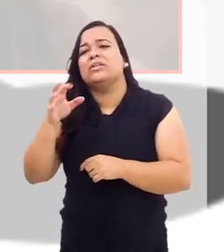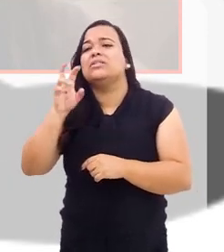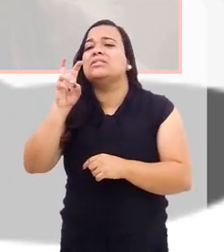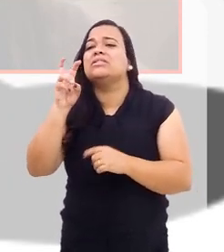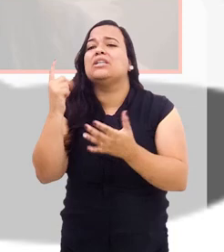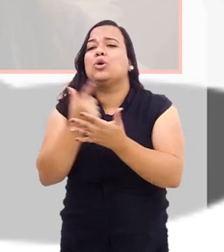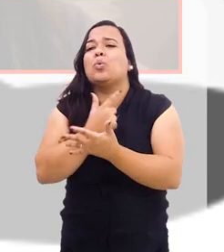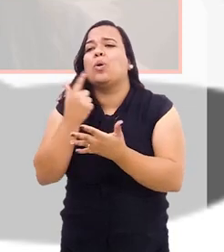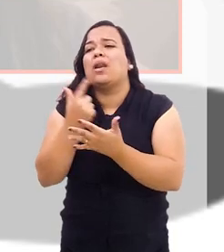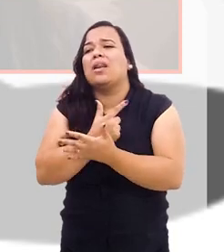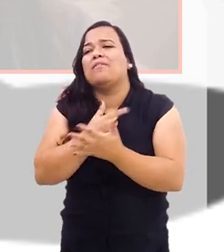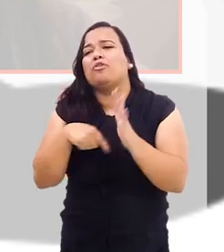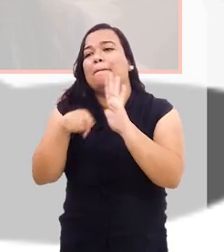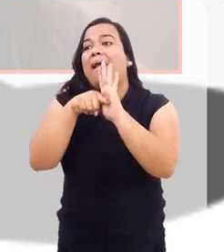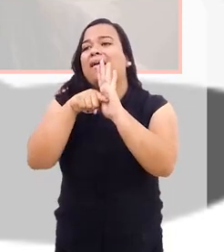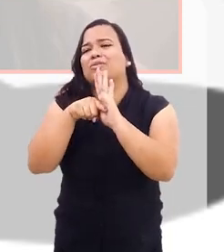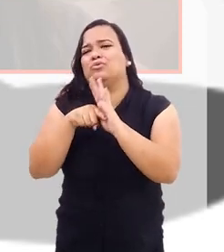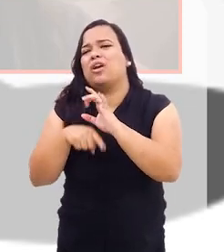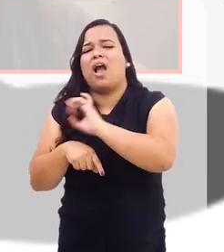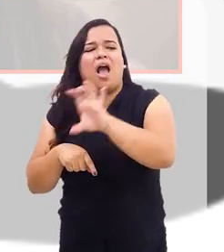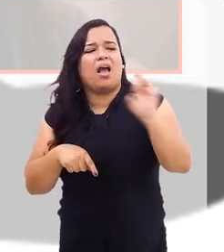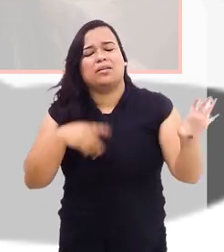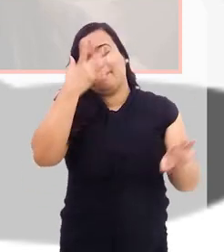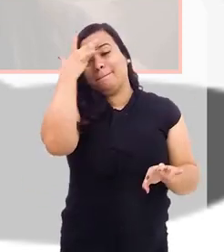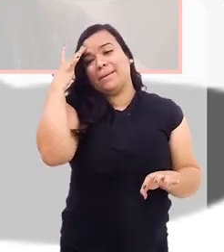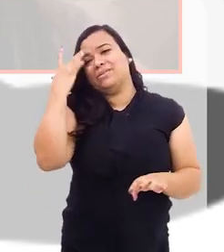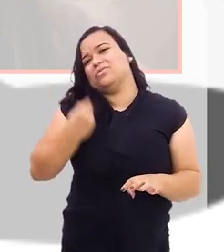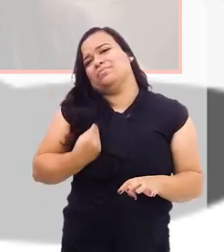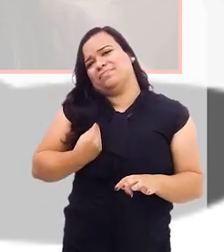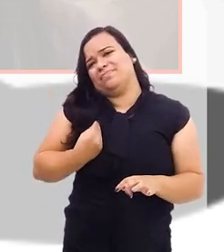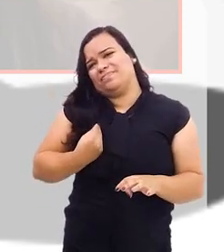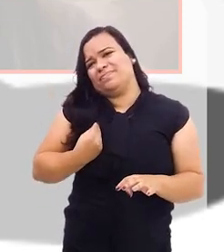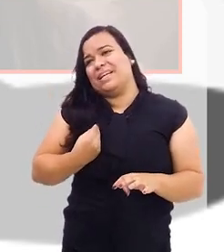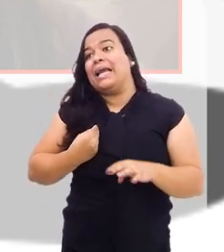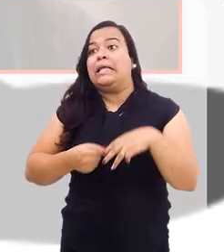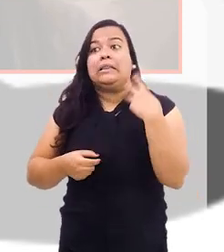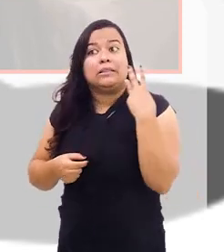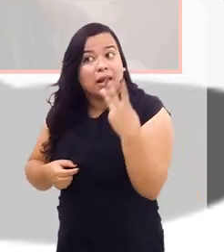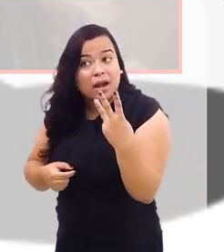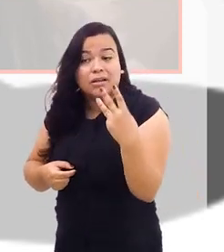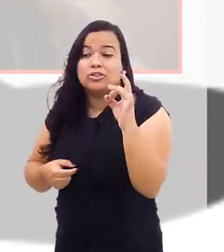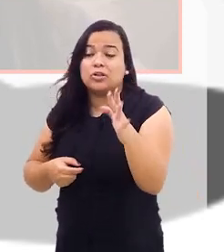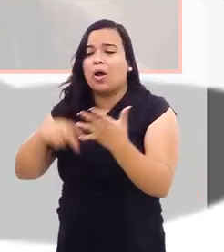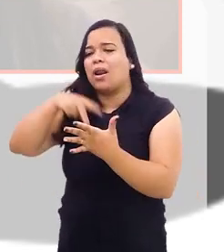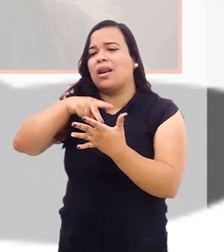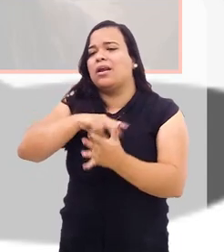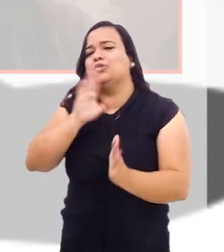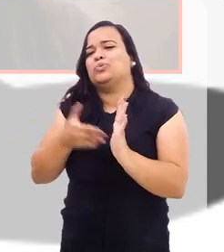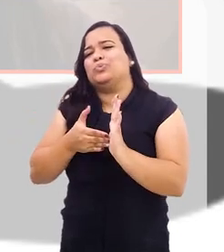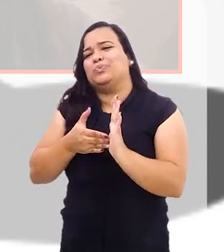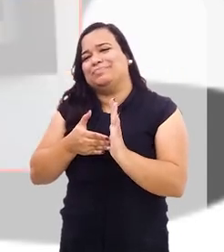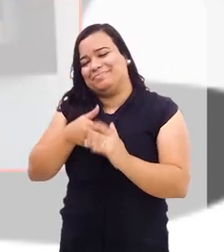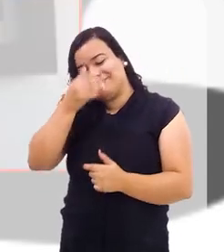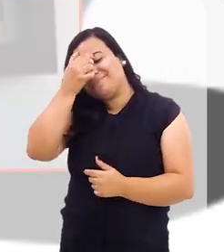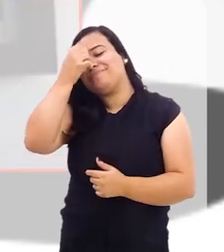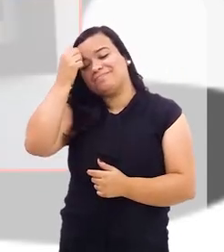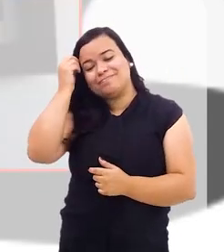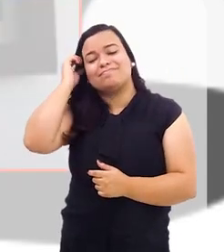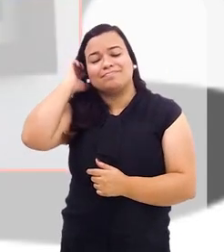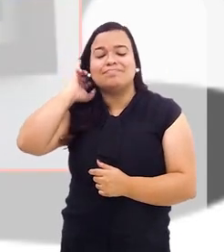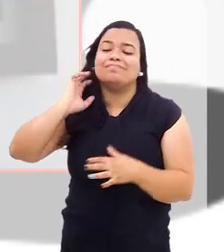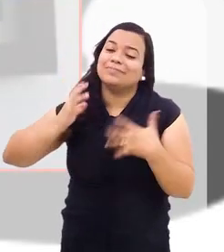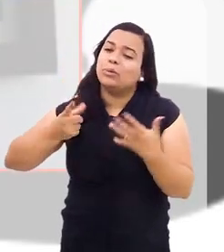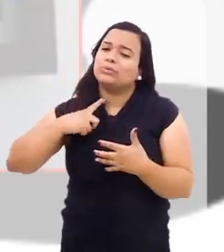de cinco livros por habitante. E desses cinco livros, só três são lidos do início ao fim, né? Então, assim, tem